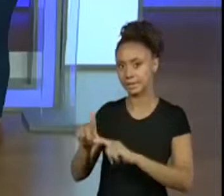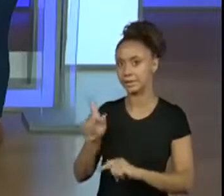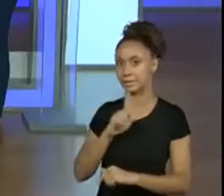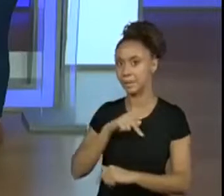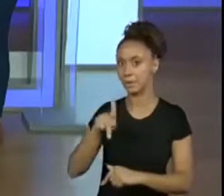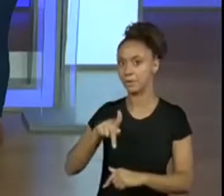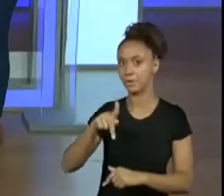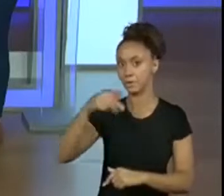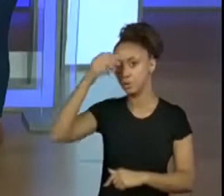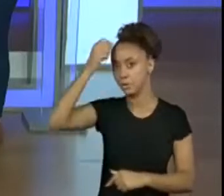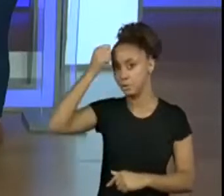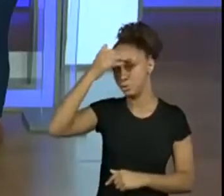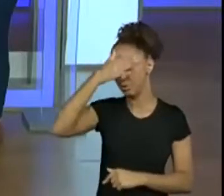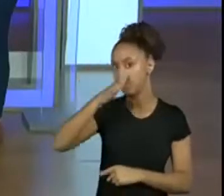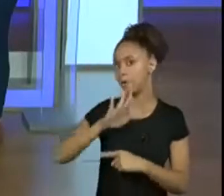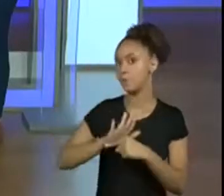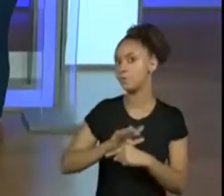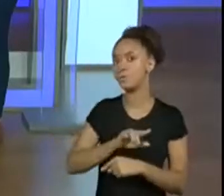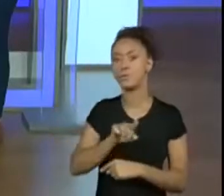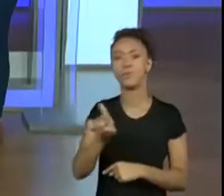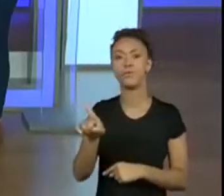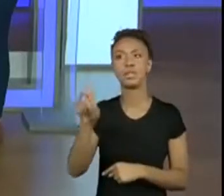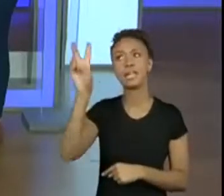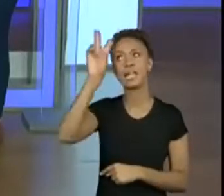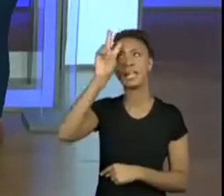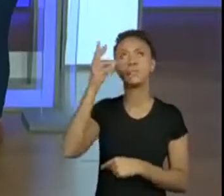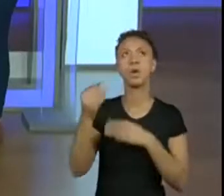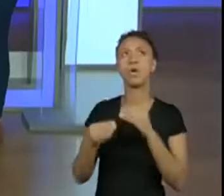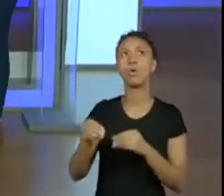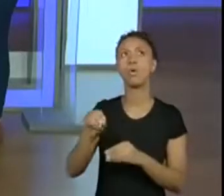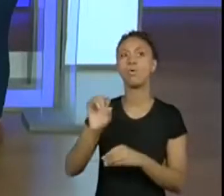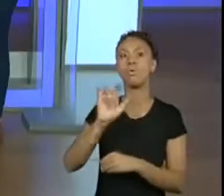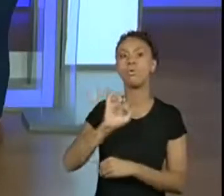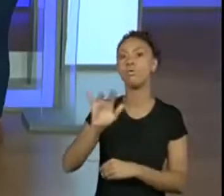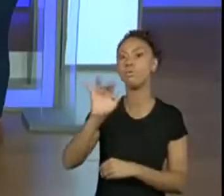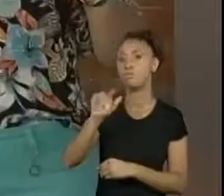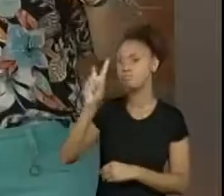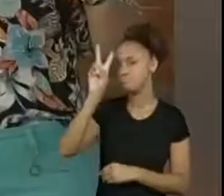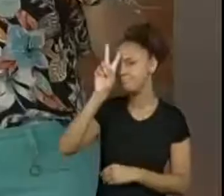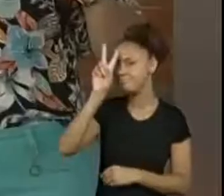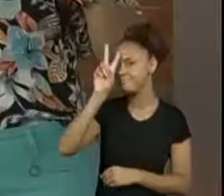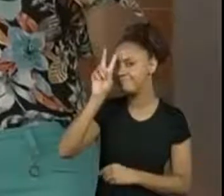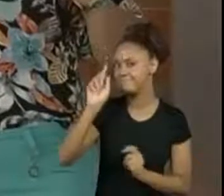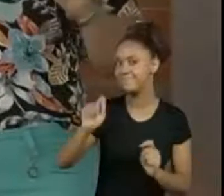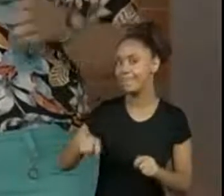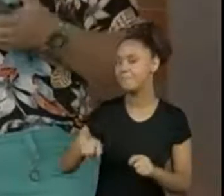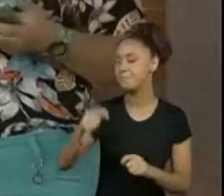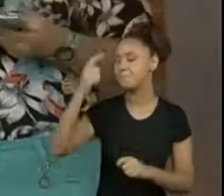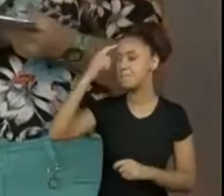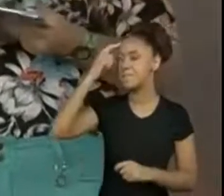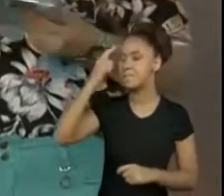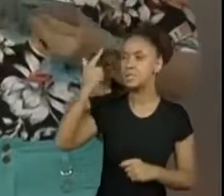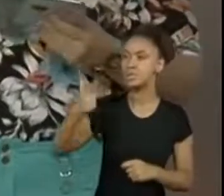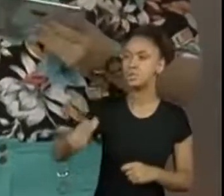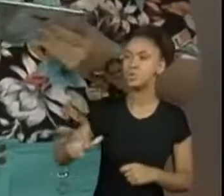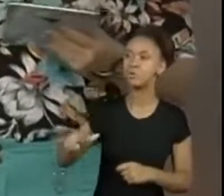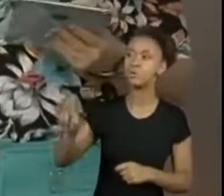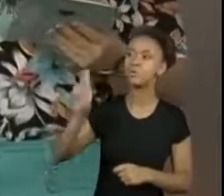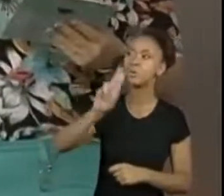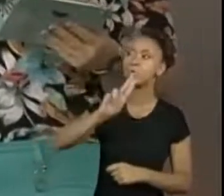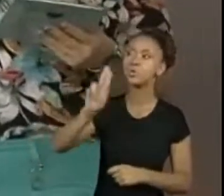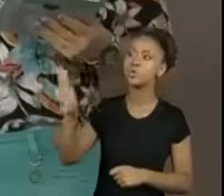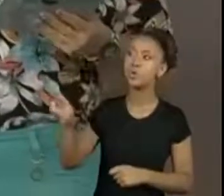nome vai ajudar vocês a recordar qual é o nome do professor? Será? Então, pensa aí. Vamos olhar de novo esses três